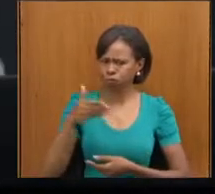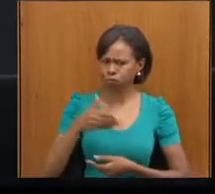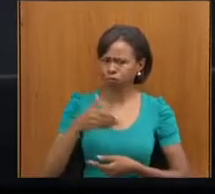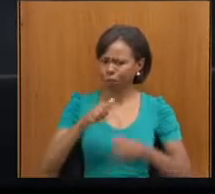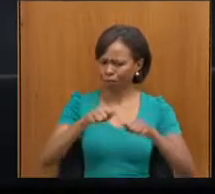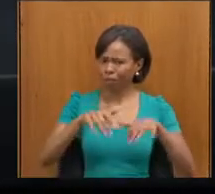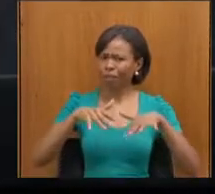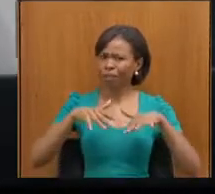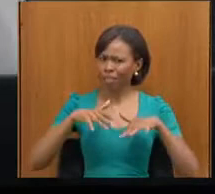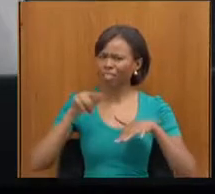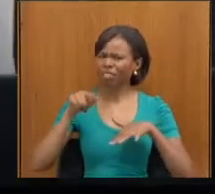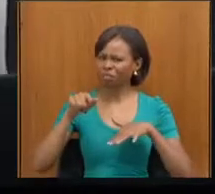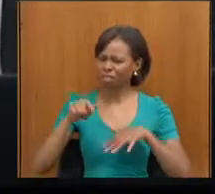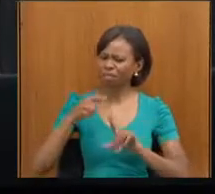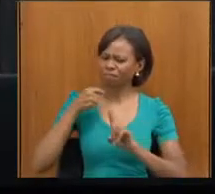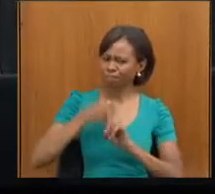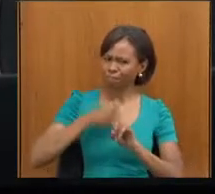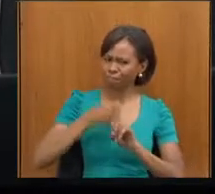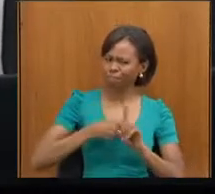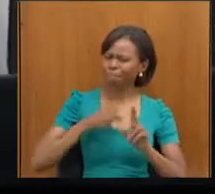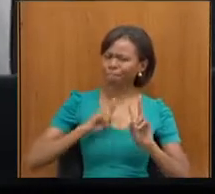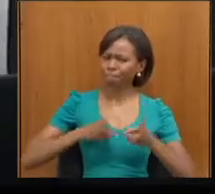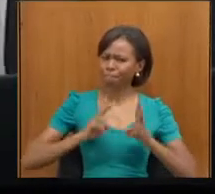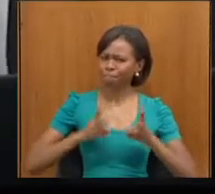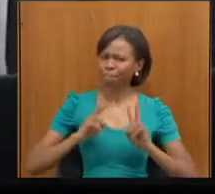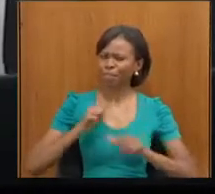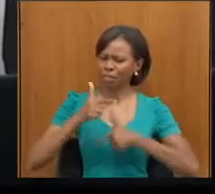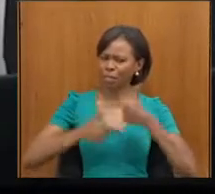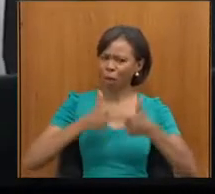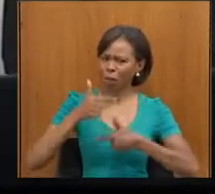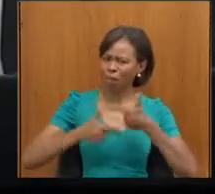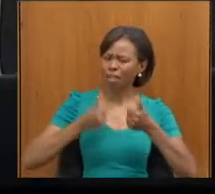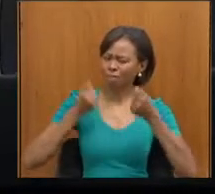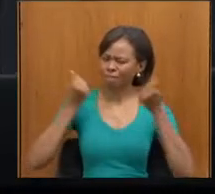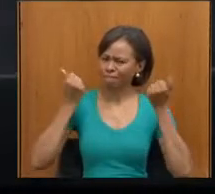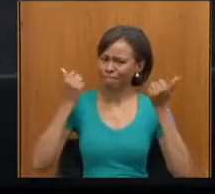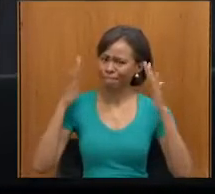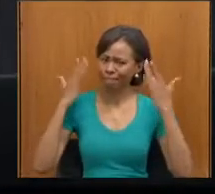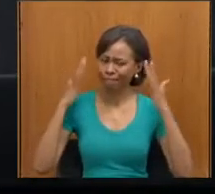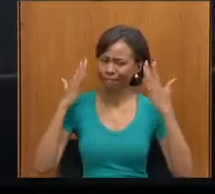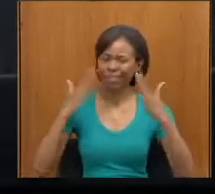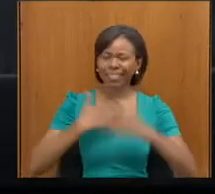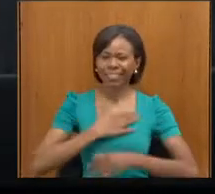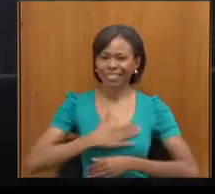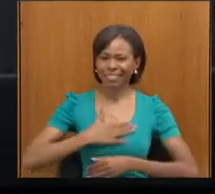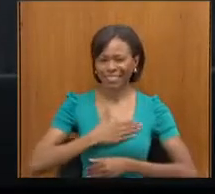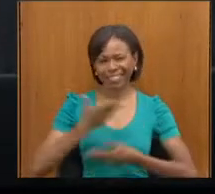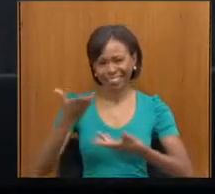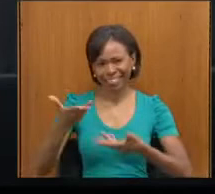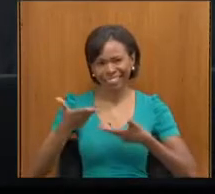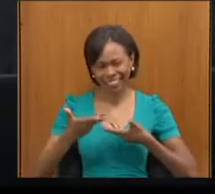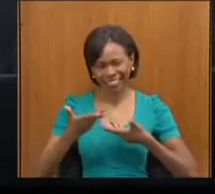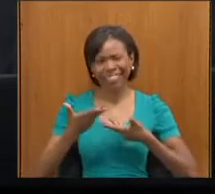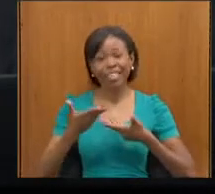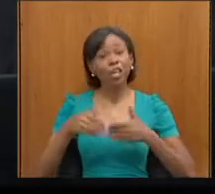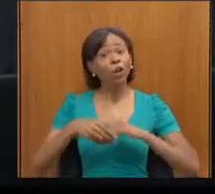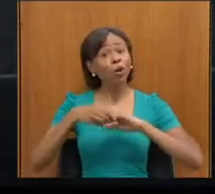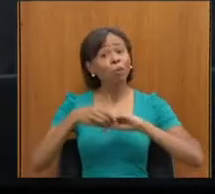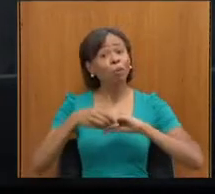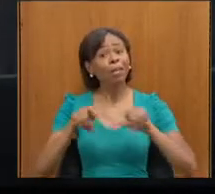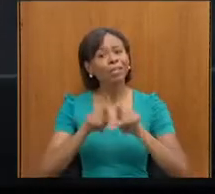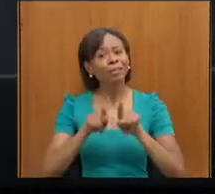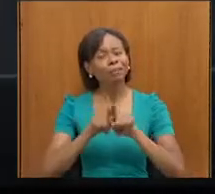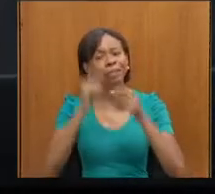lutador e tem feito um trabalho digno de aplausos. Alegria te receber aqui. Quero cumprimentar também e